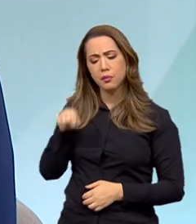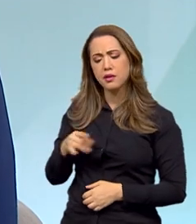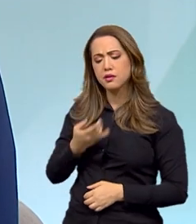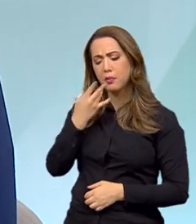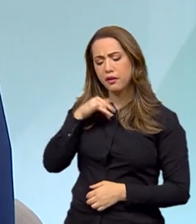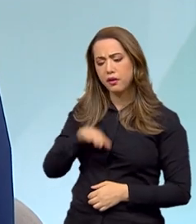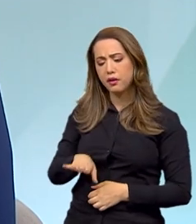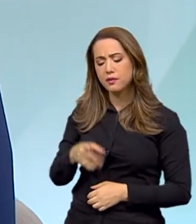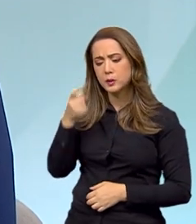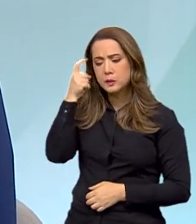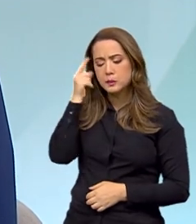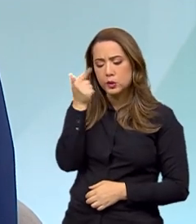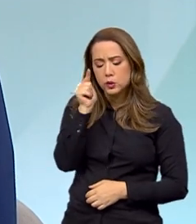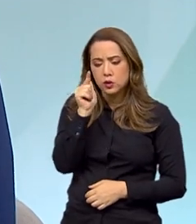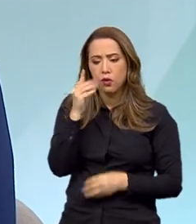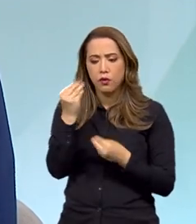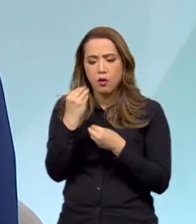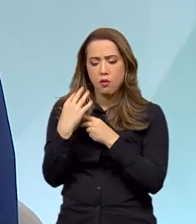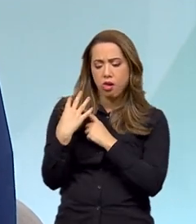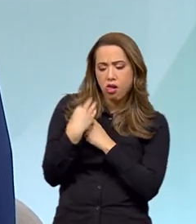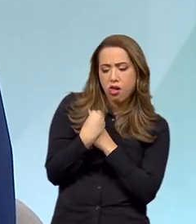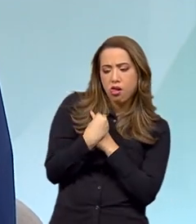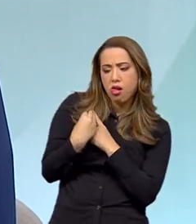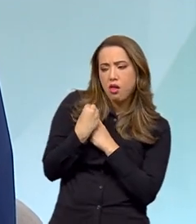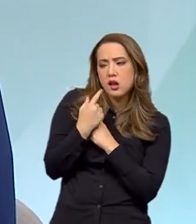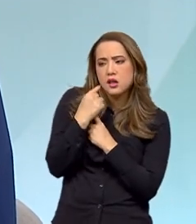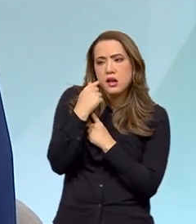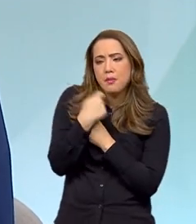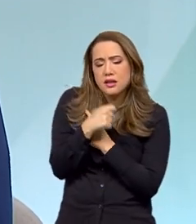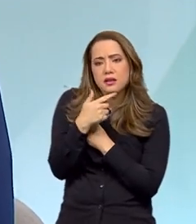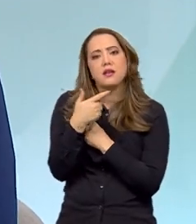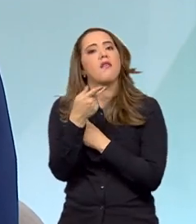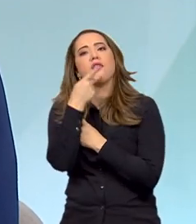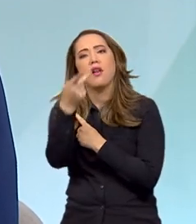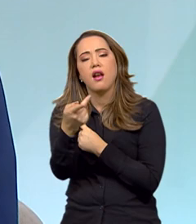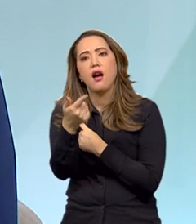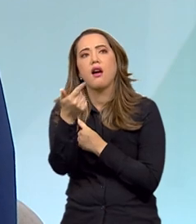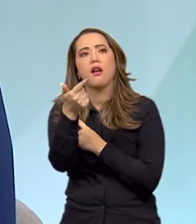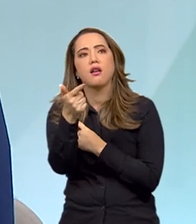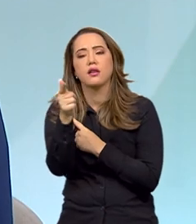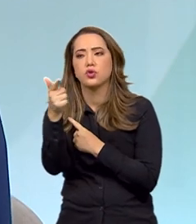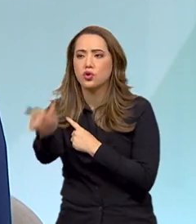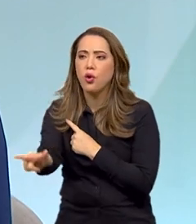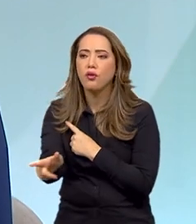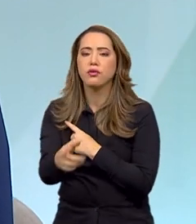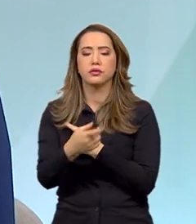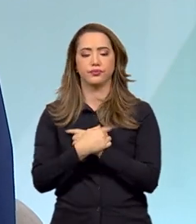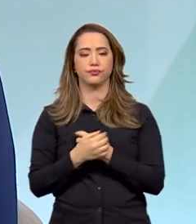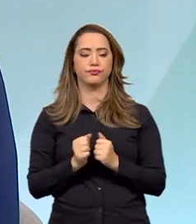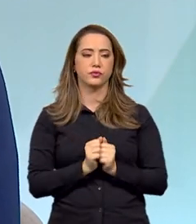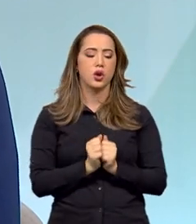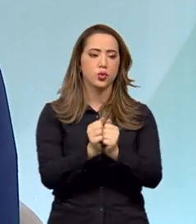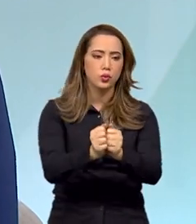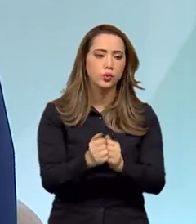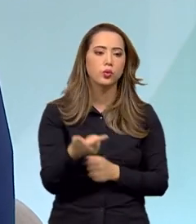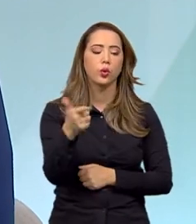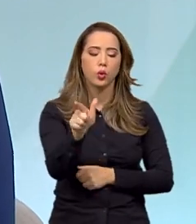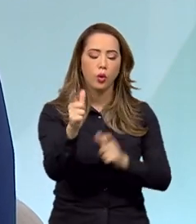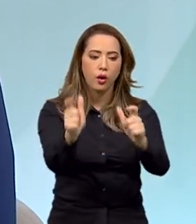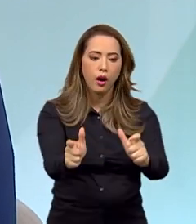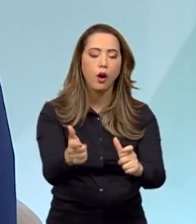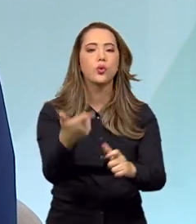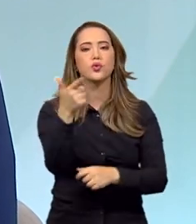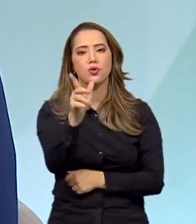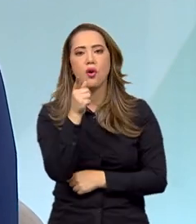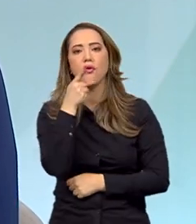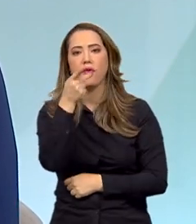violência sexual, por exemplo, diante de diferentes atores, 7, 10 vezes, com a sua família perambulando